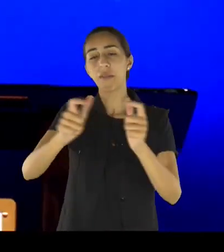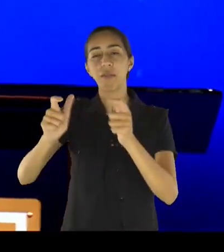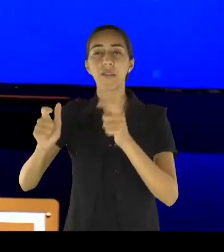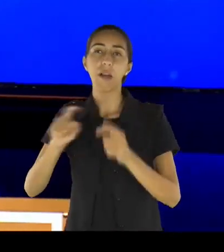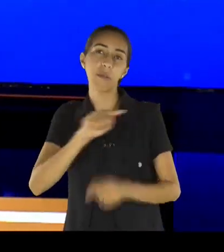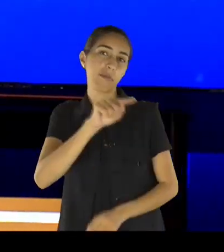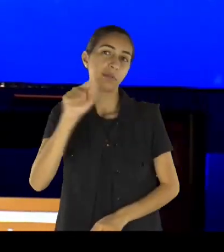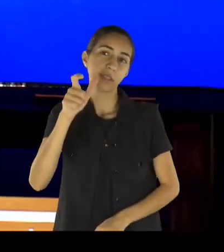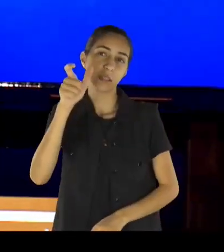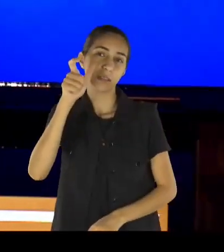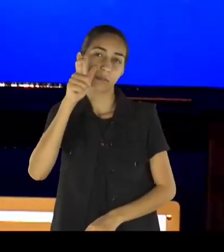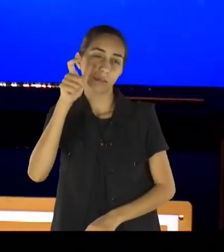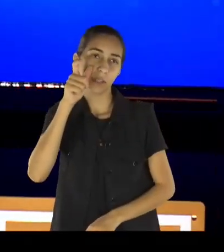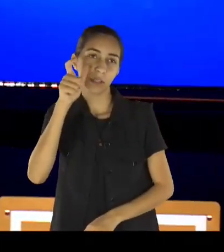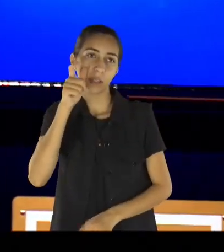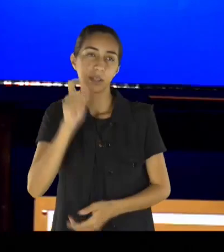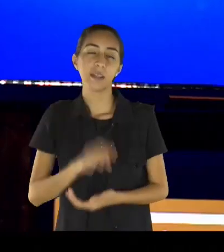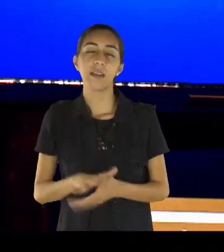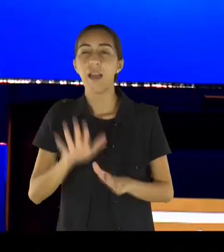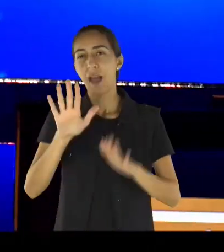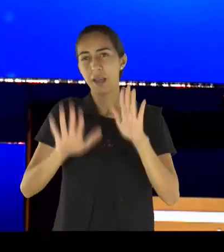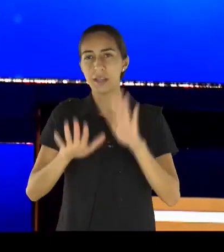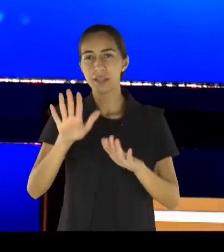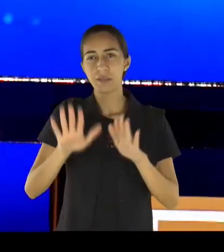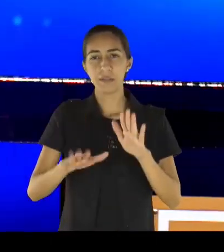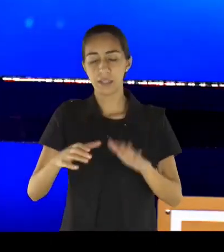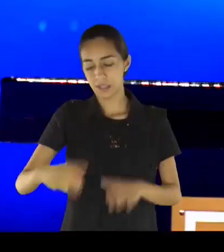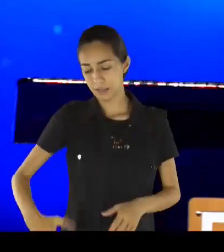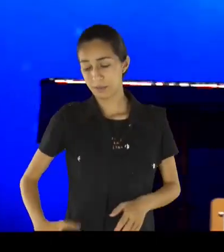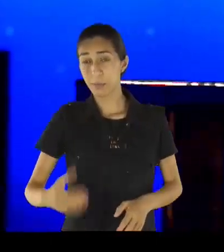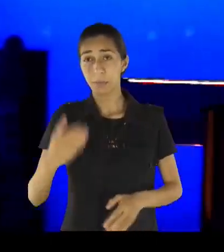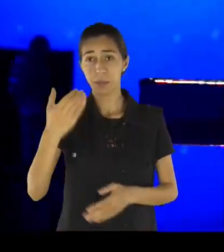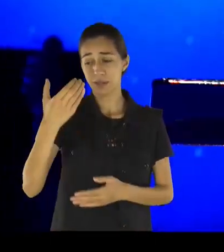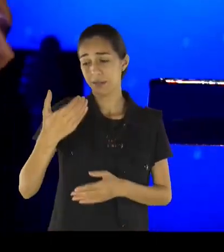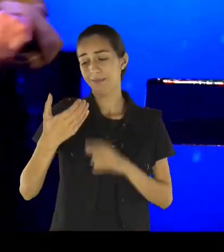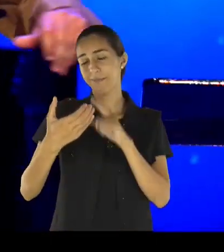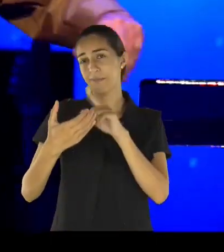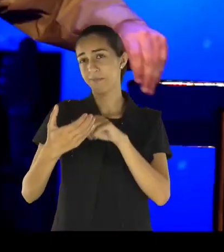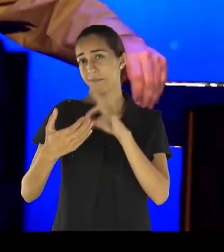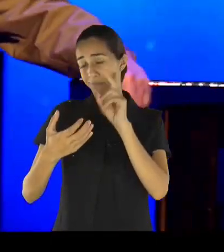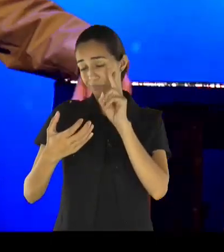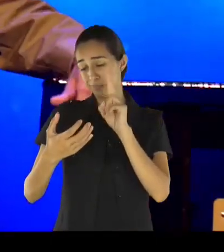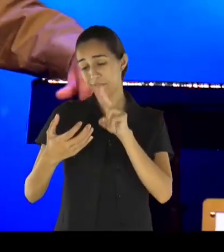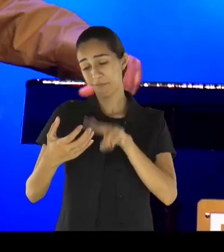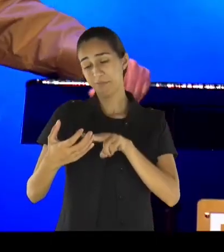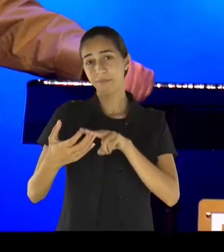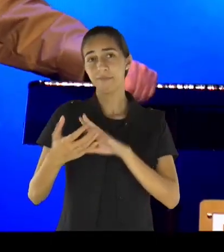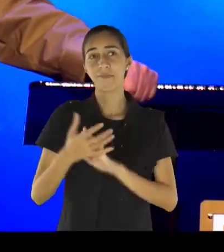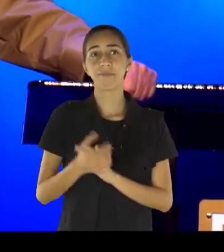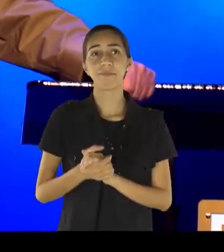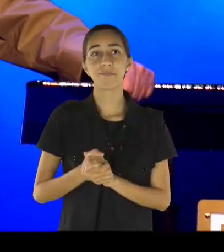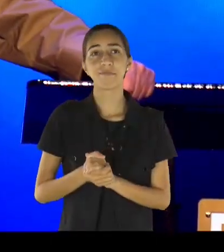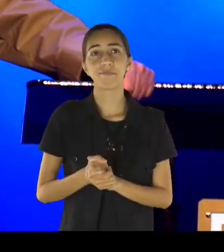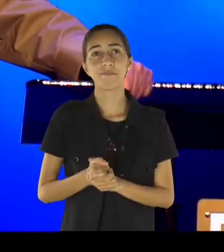talvez você está debruçado, sobre o seu celular, assistindo, mas o que esse pastor, está falando aí,